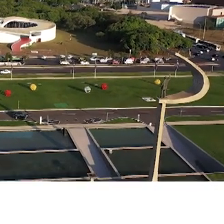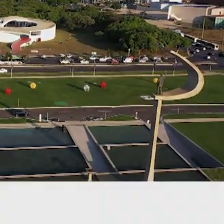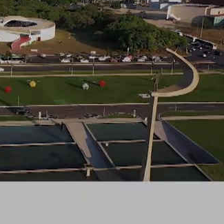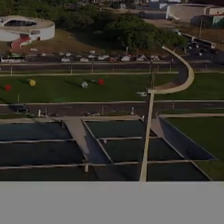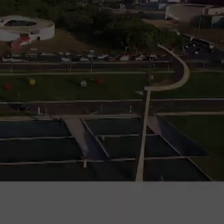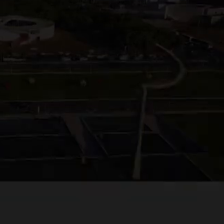continua